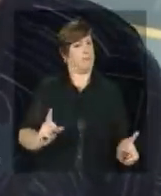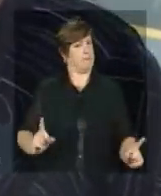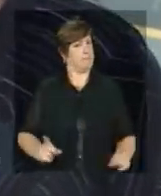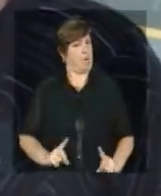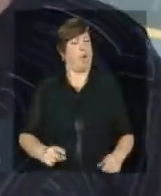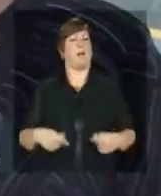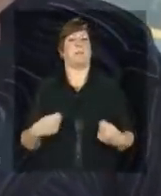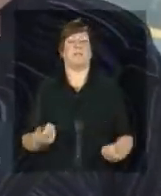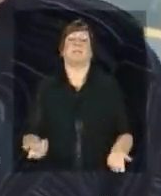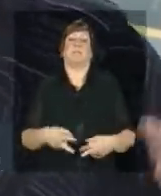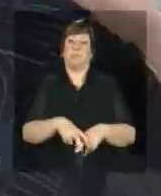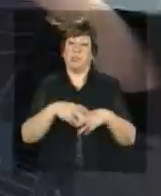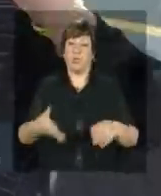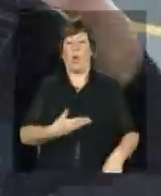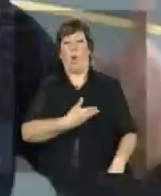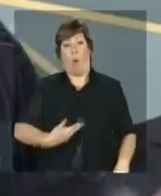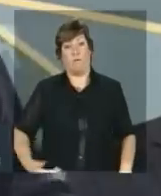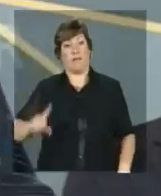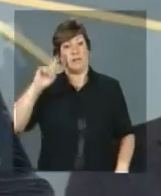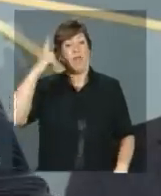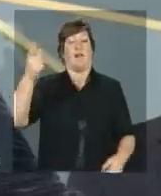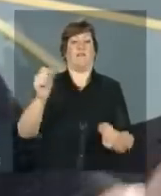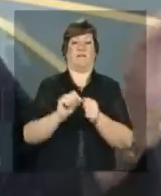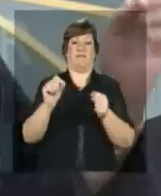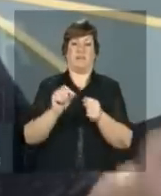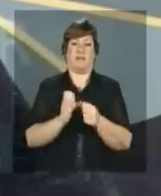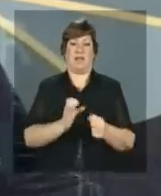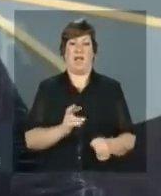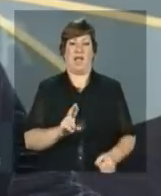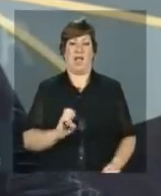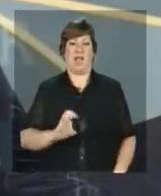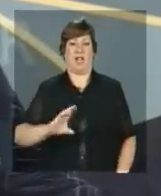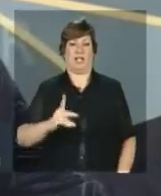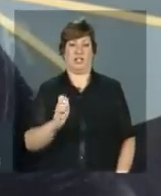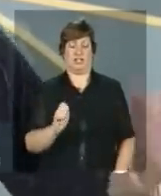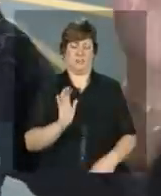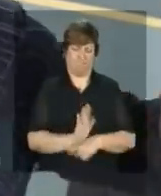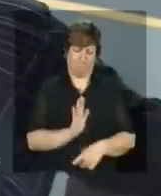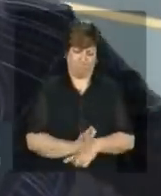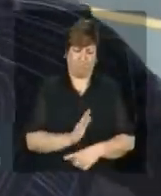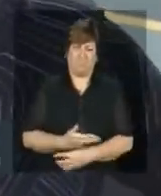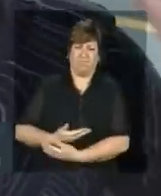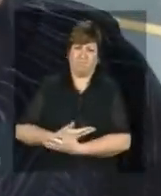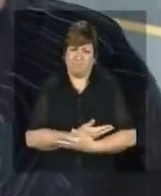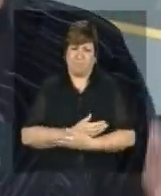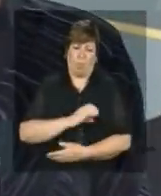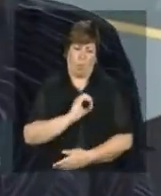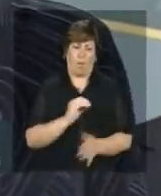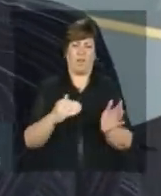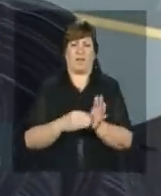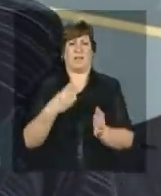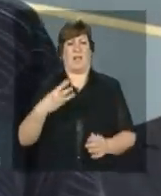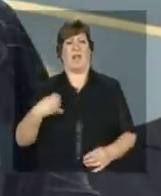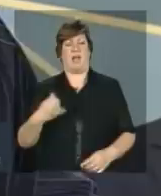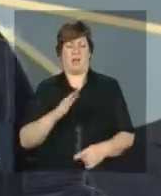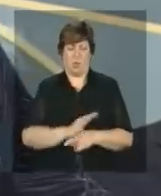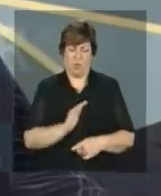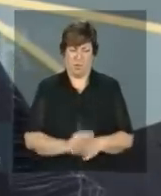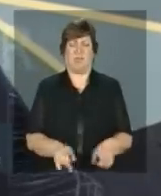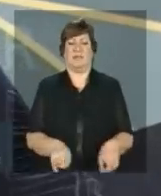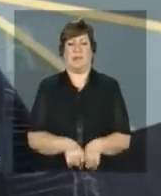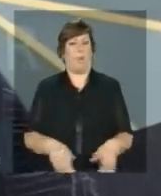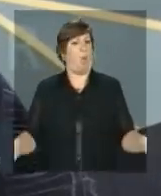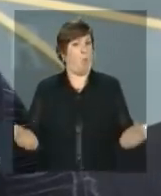eu acredito que unindo essas duas esses dois grandes eixos o eixo da desigualdade social